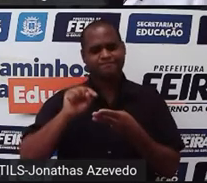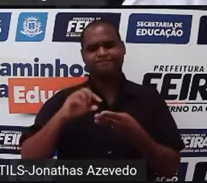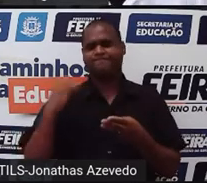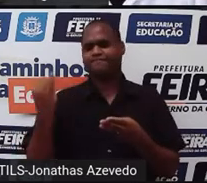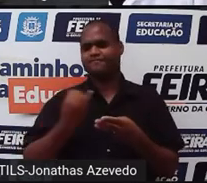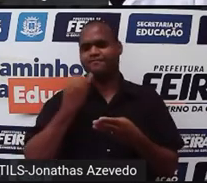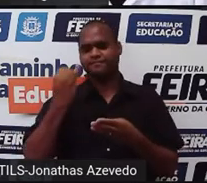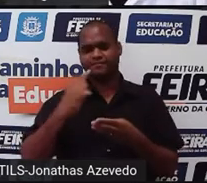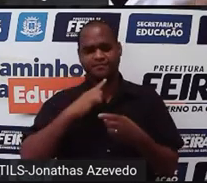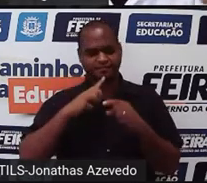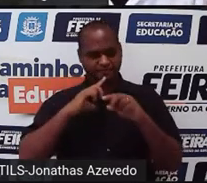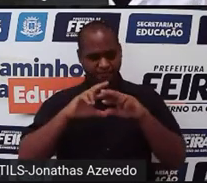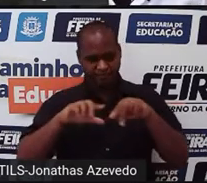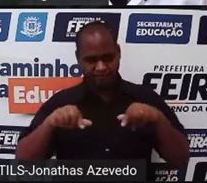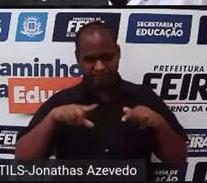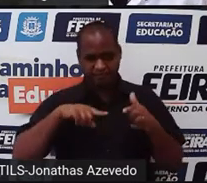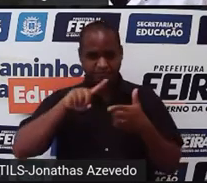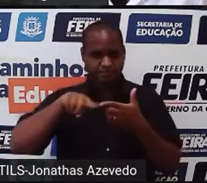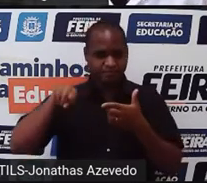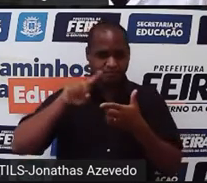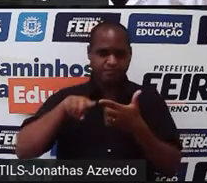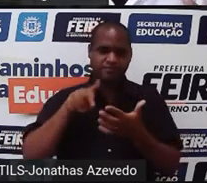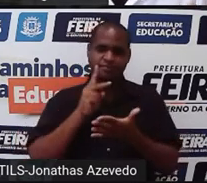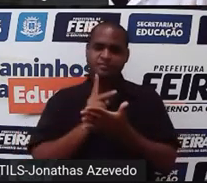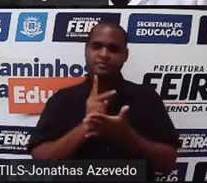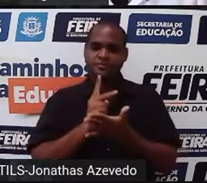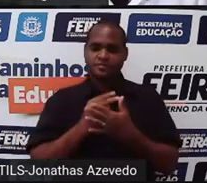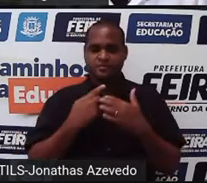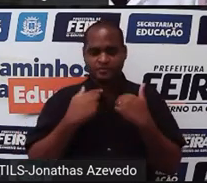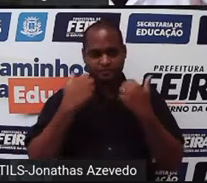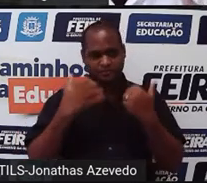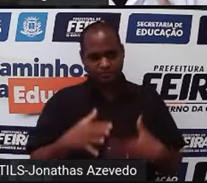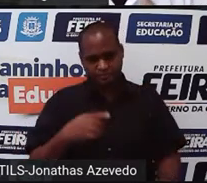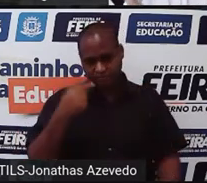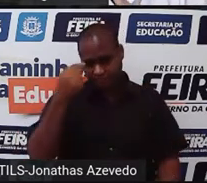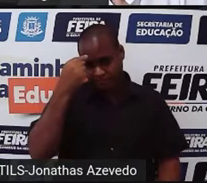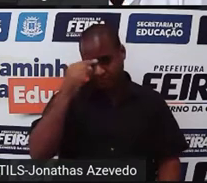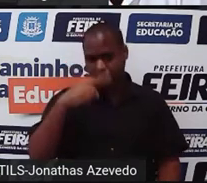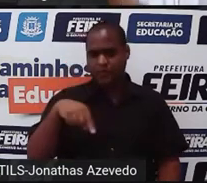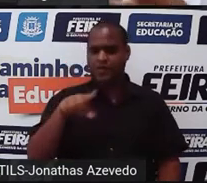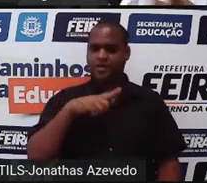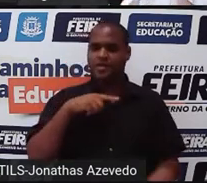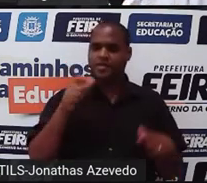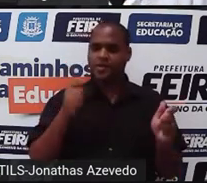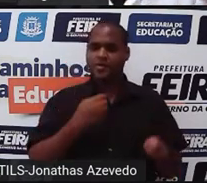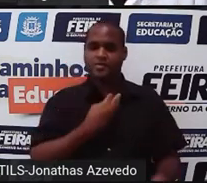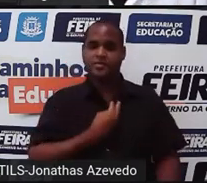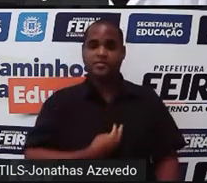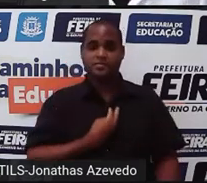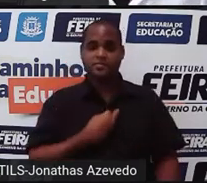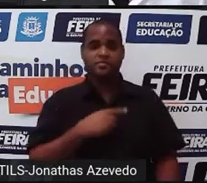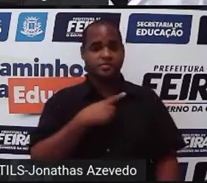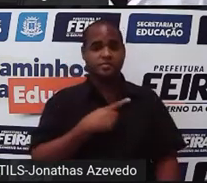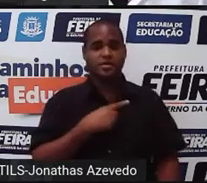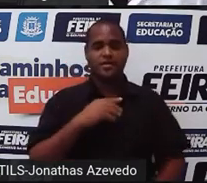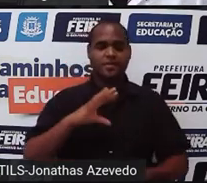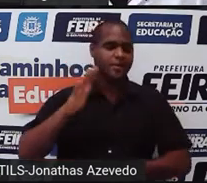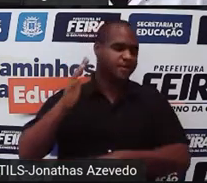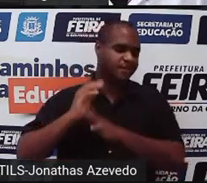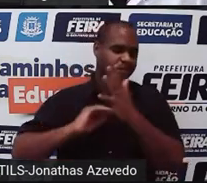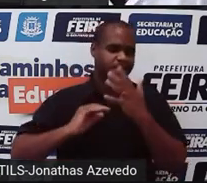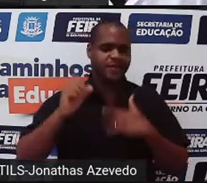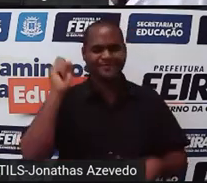com essa coisa de resolver problema o tempo todo, vai nos dando ideia de como a gente pode fazer isso na vida quando aparece uma situação